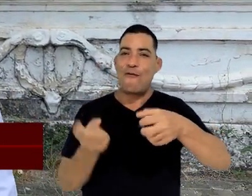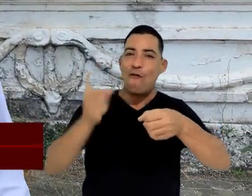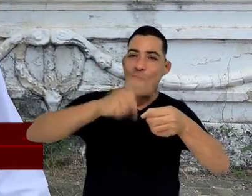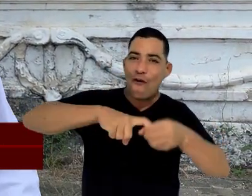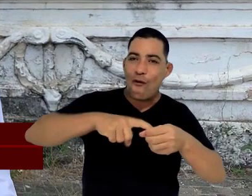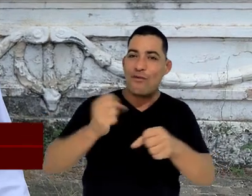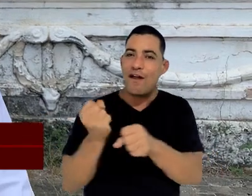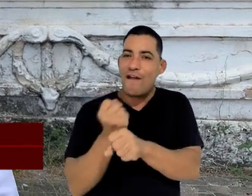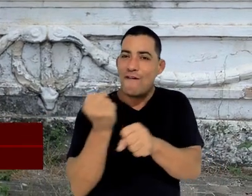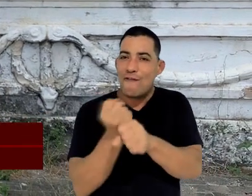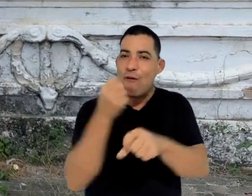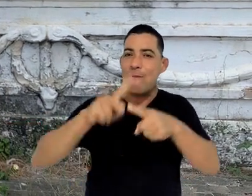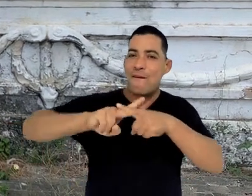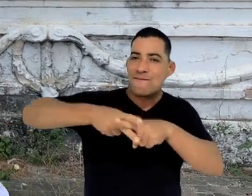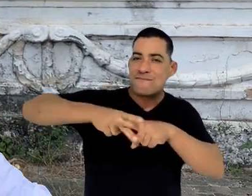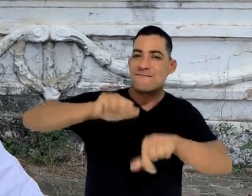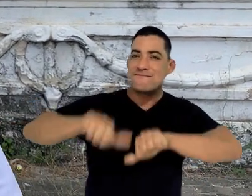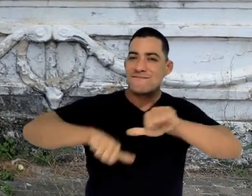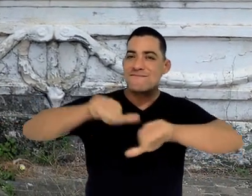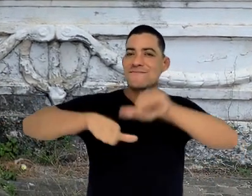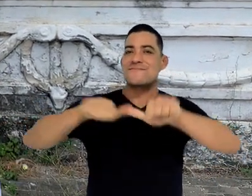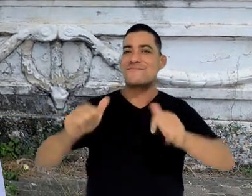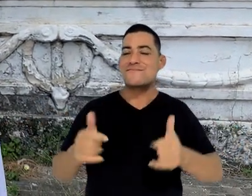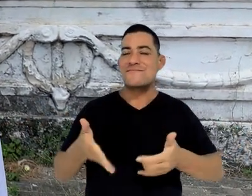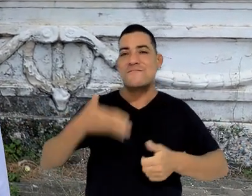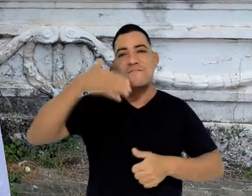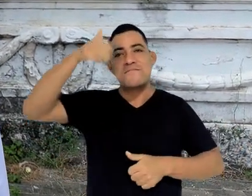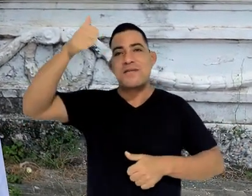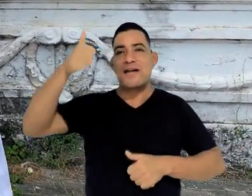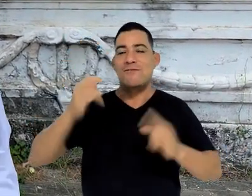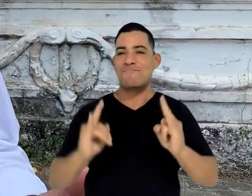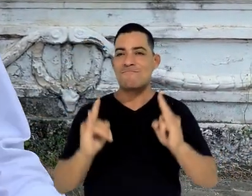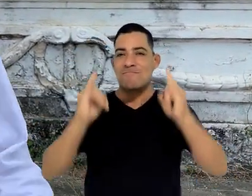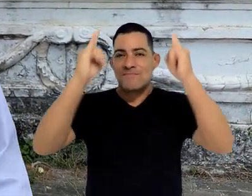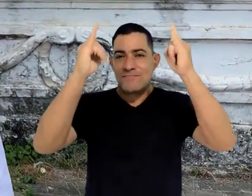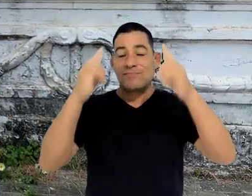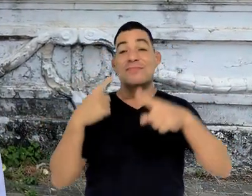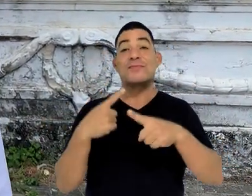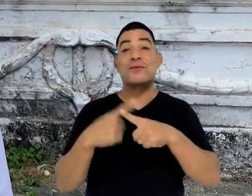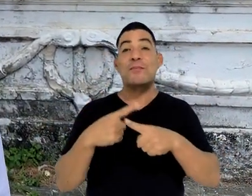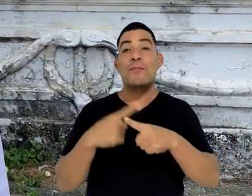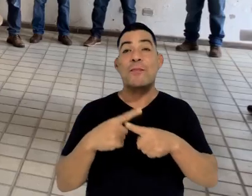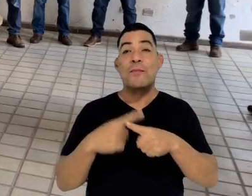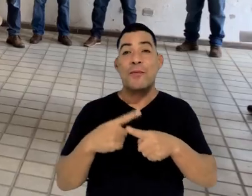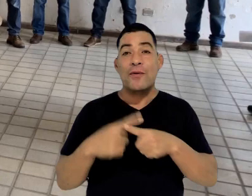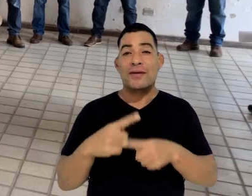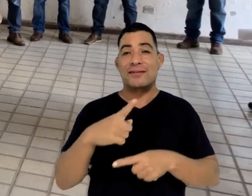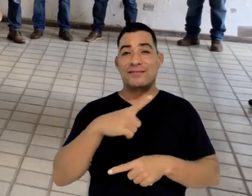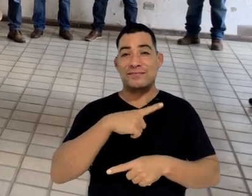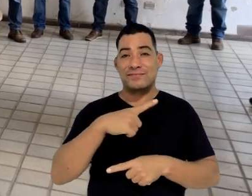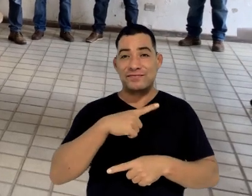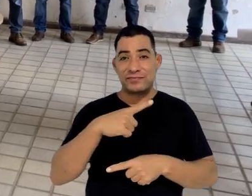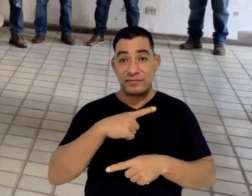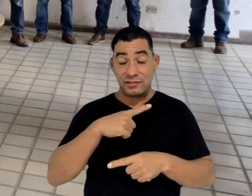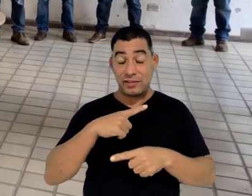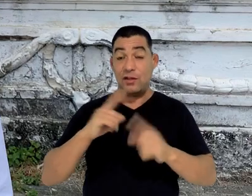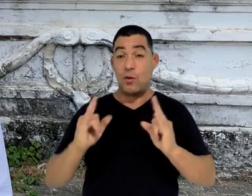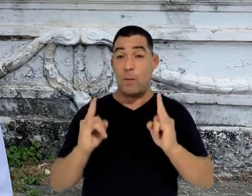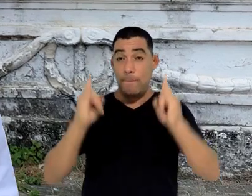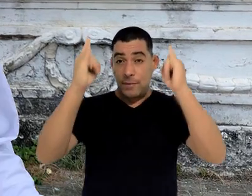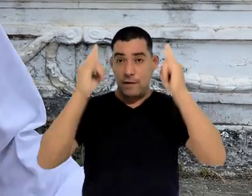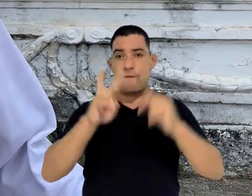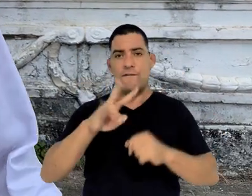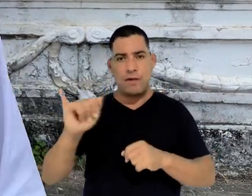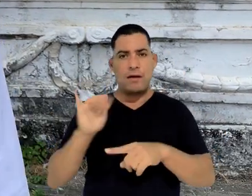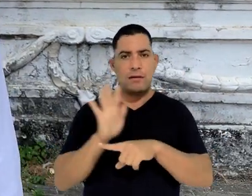assinatura da ordem de serviços para a recuperação desse prédio, para atender aos interesses da Universidade. Dizer que